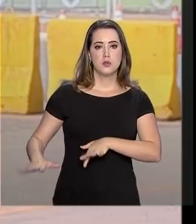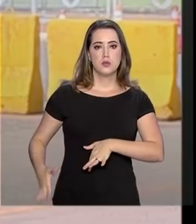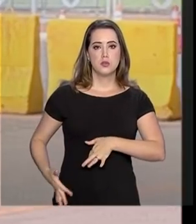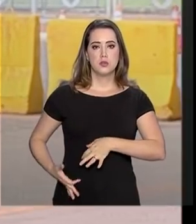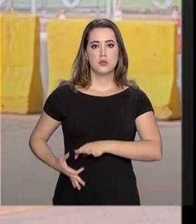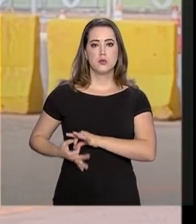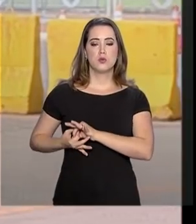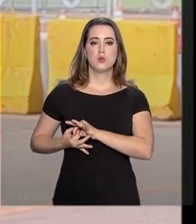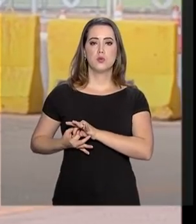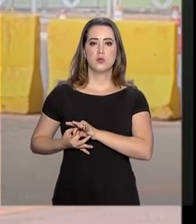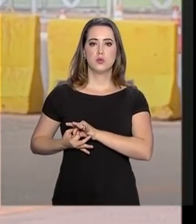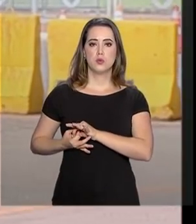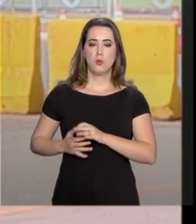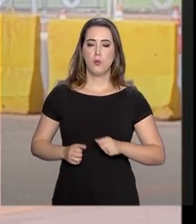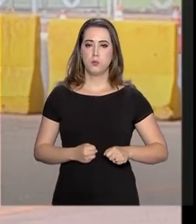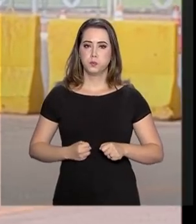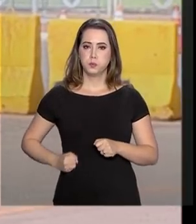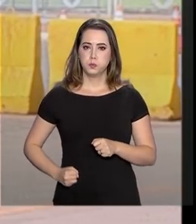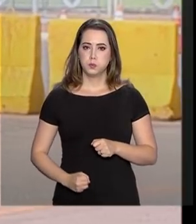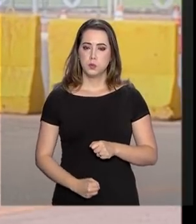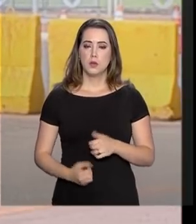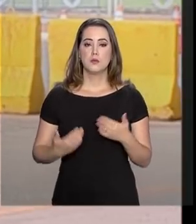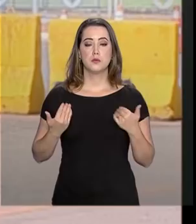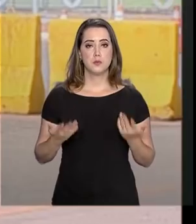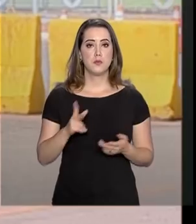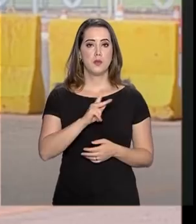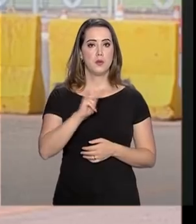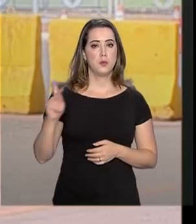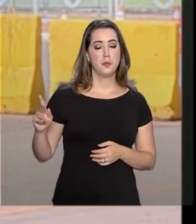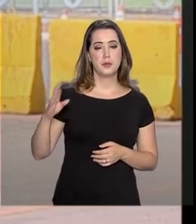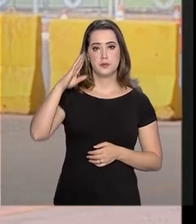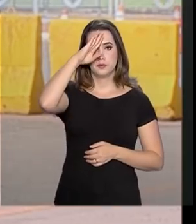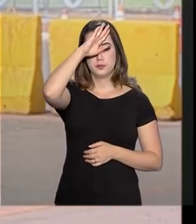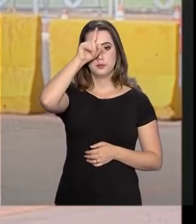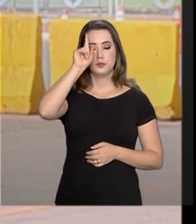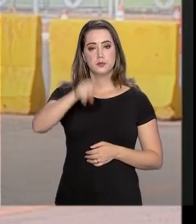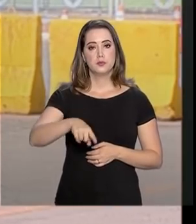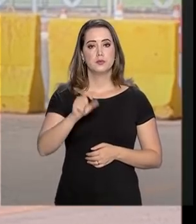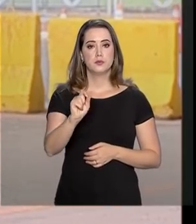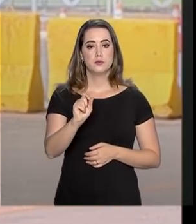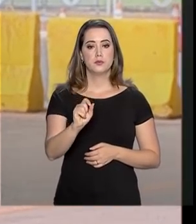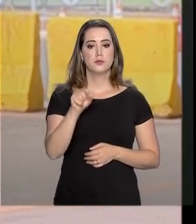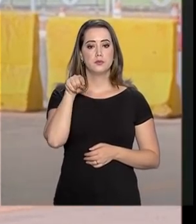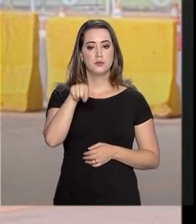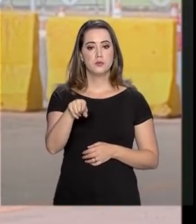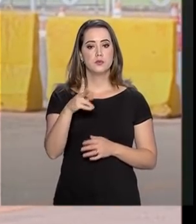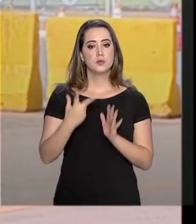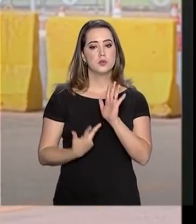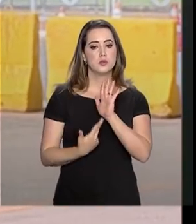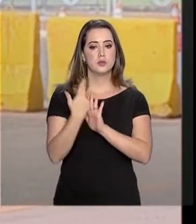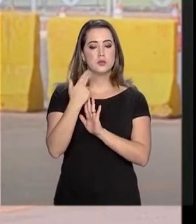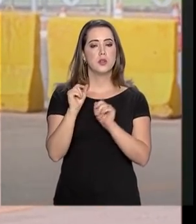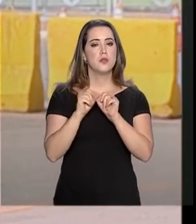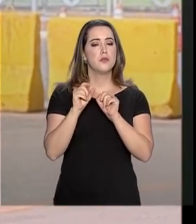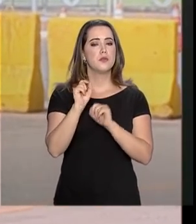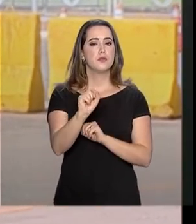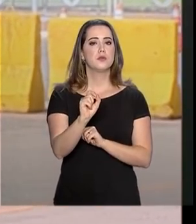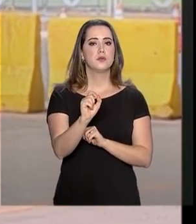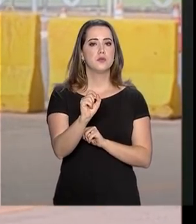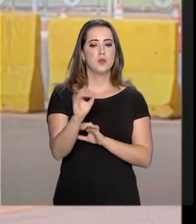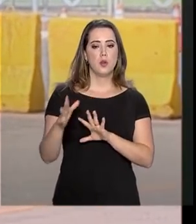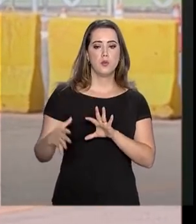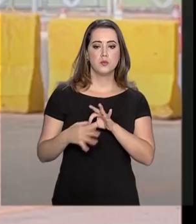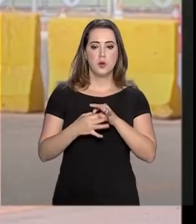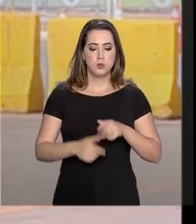do trânsito intestinal. Bom, o presidente Jair Bolsonaro, ela, nessa incisão, foi feita aí a